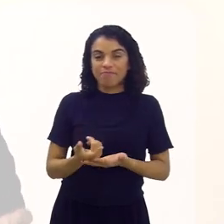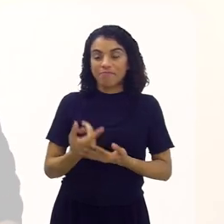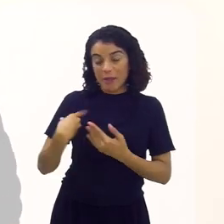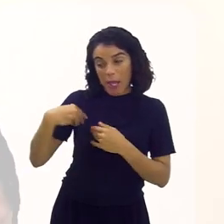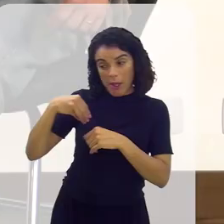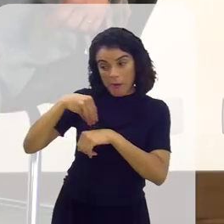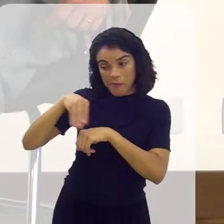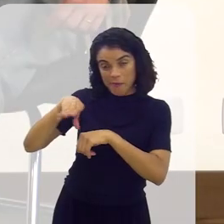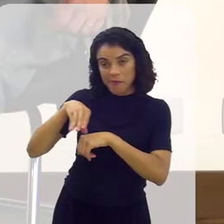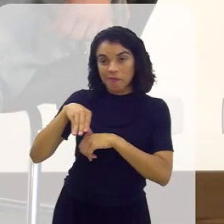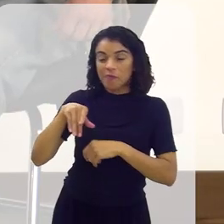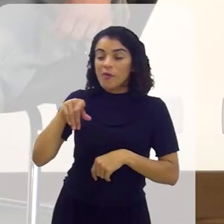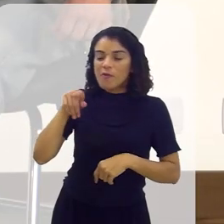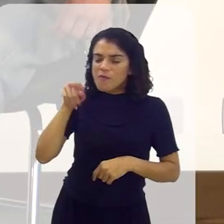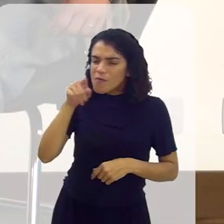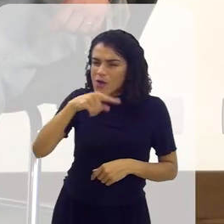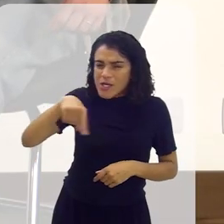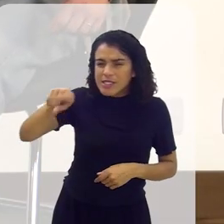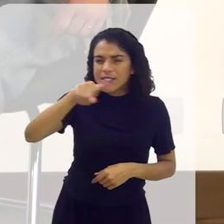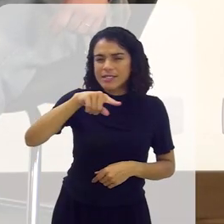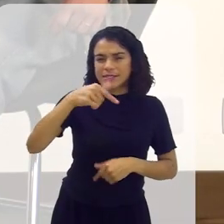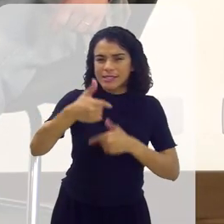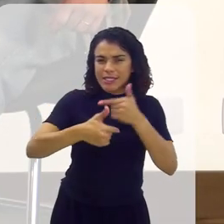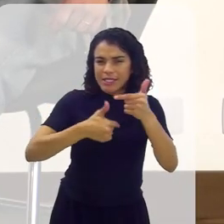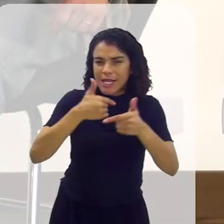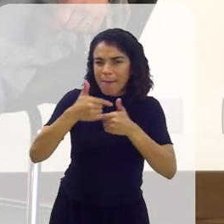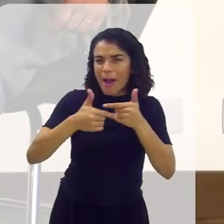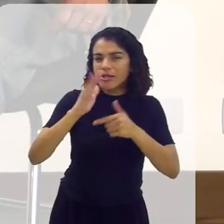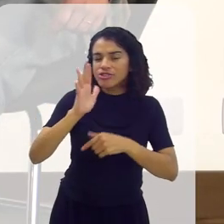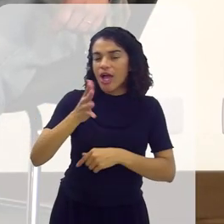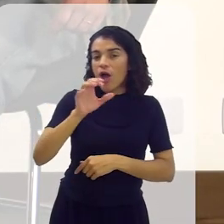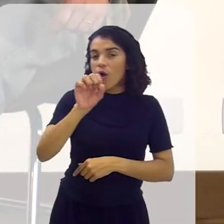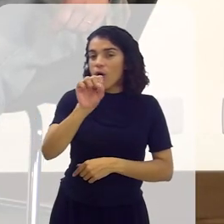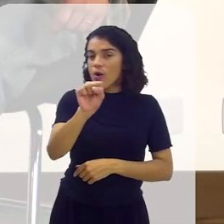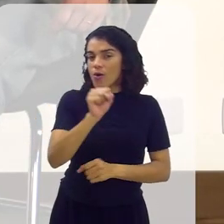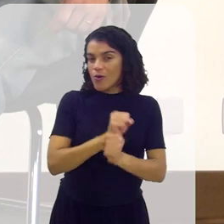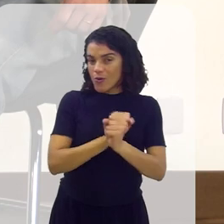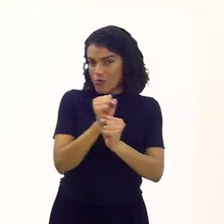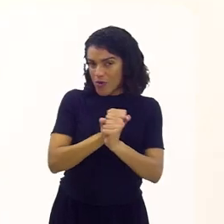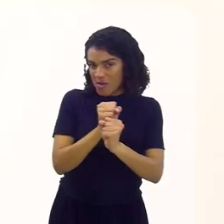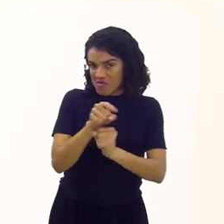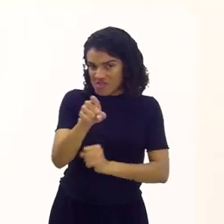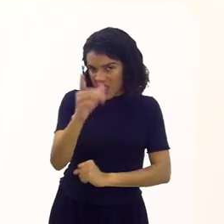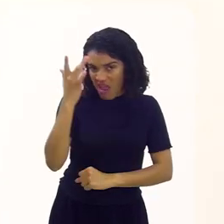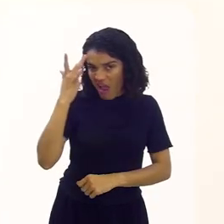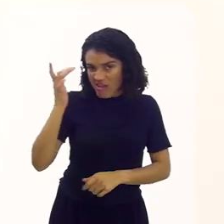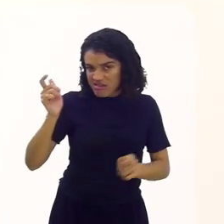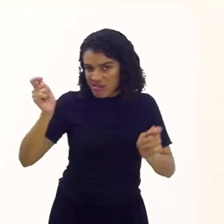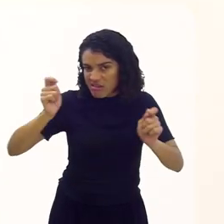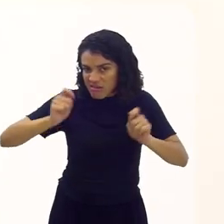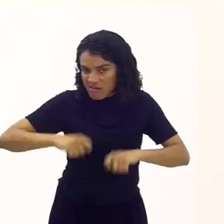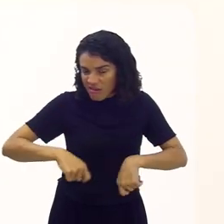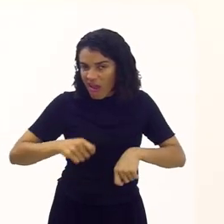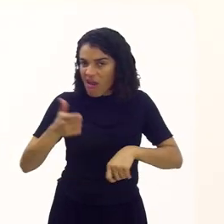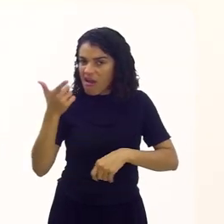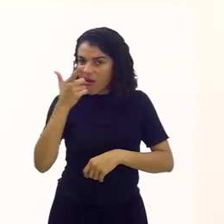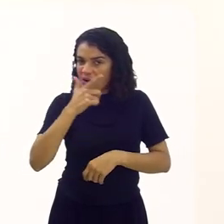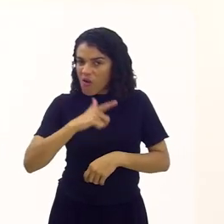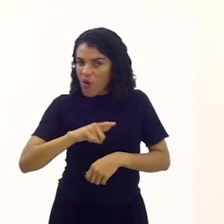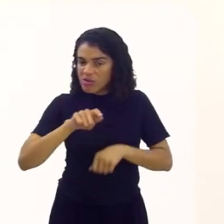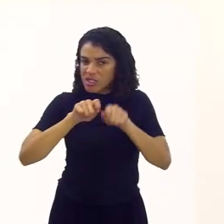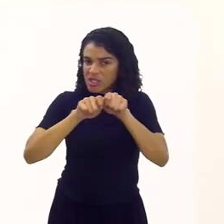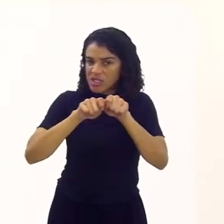falo para você, você que é uma pessoa que trabalha com isso já há oito anos, você acha que a gente tem possibilidade de